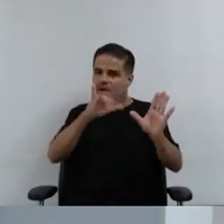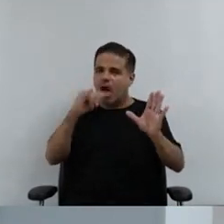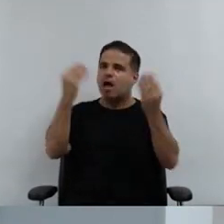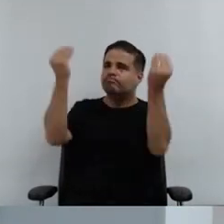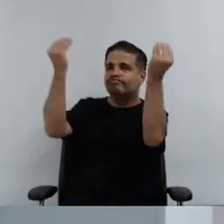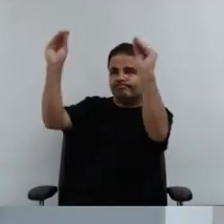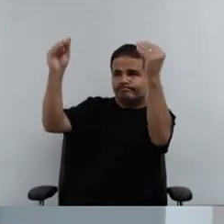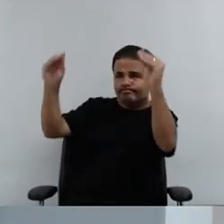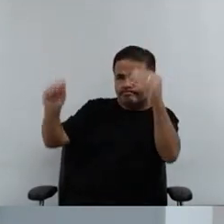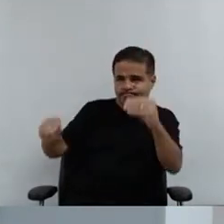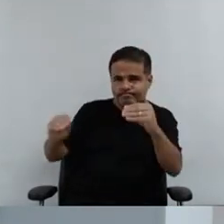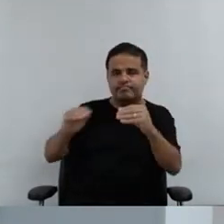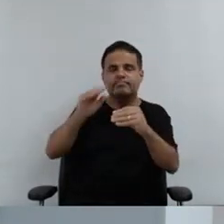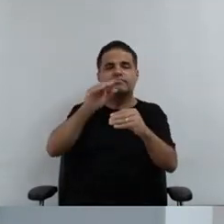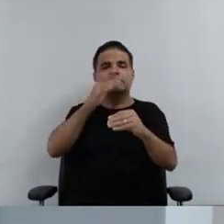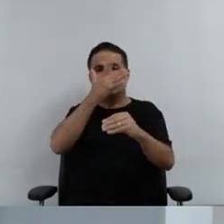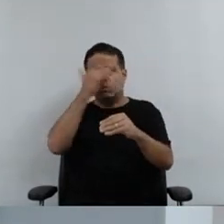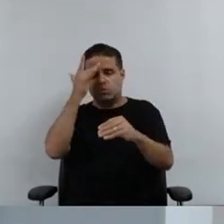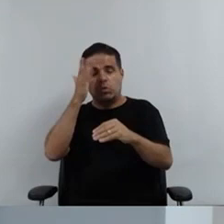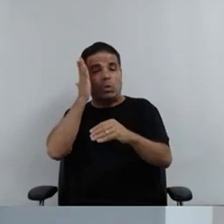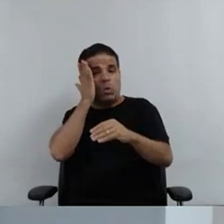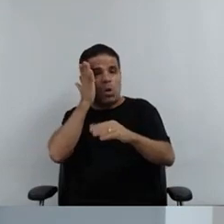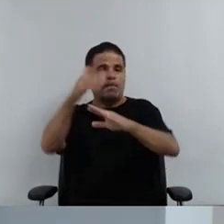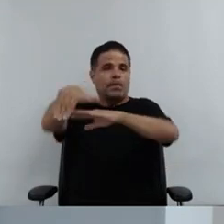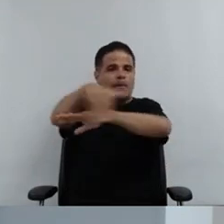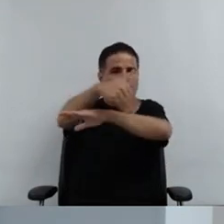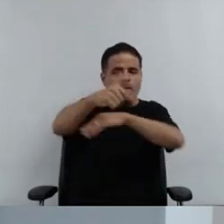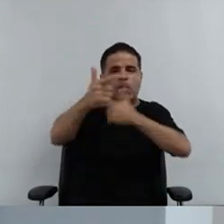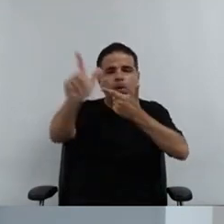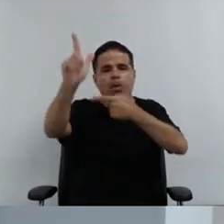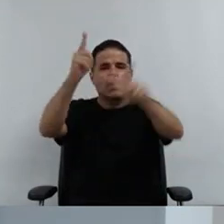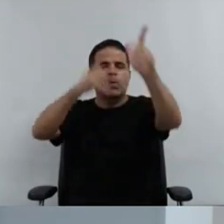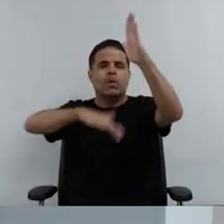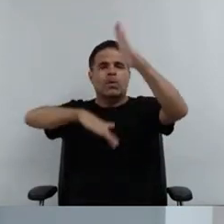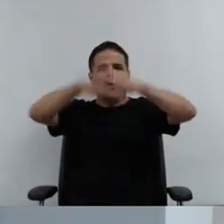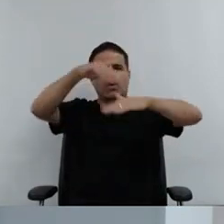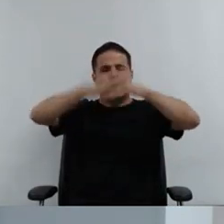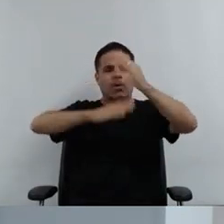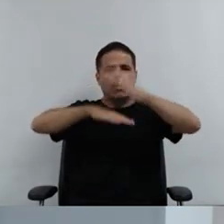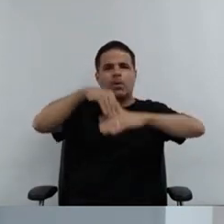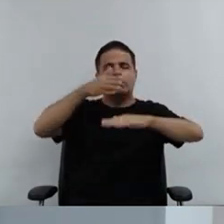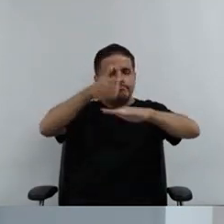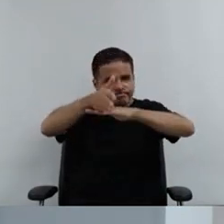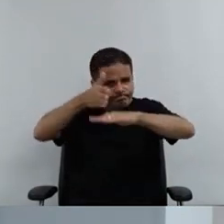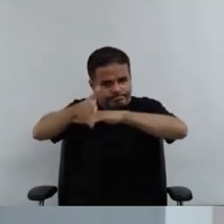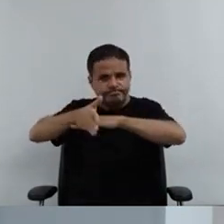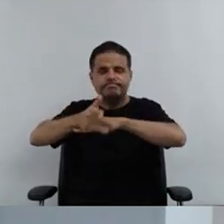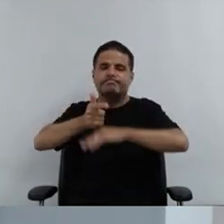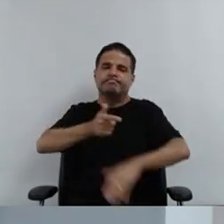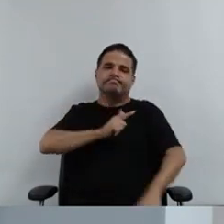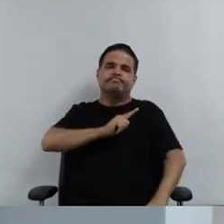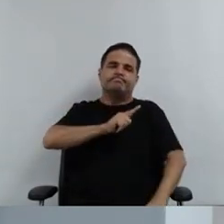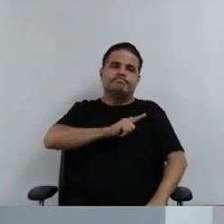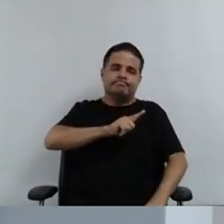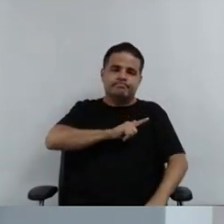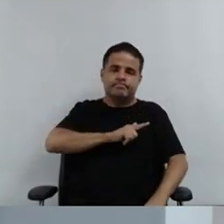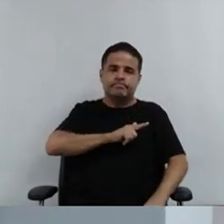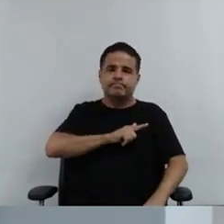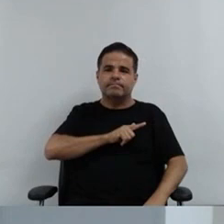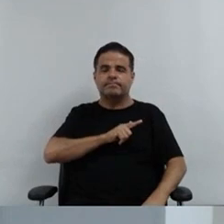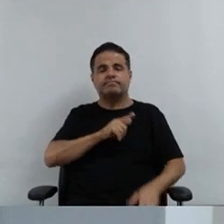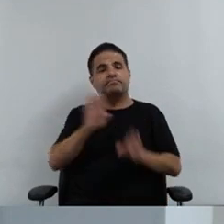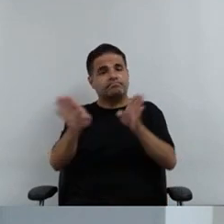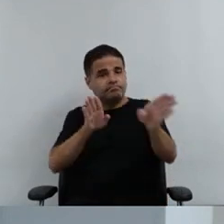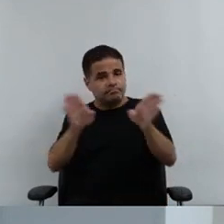instalações do Cátio Rua. Então, tem outras atuações que vai ter diante dessa lei,